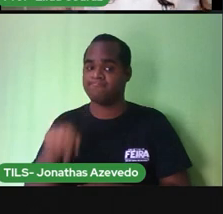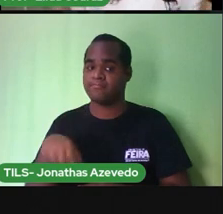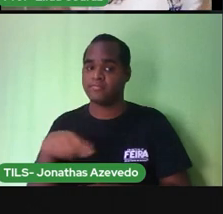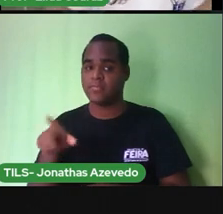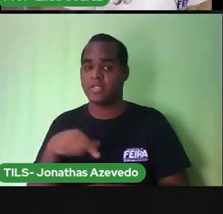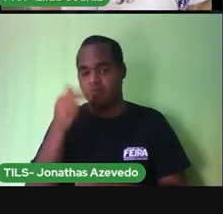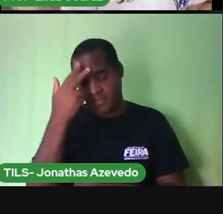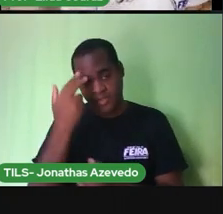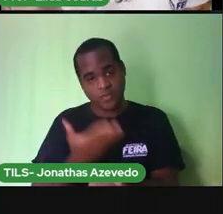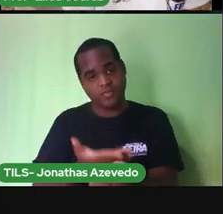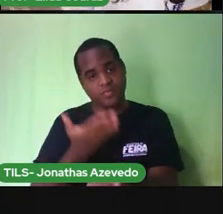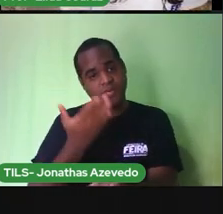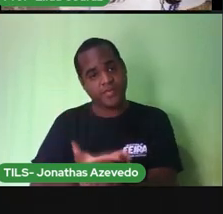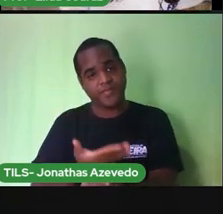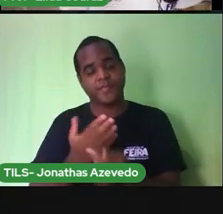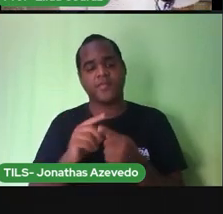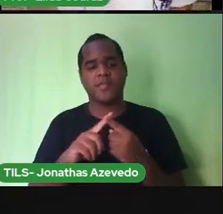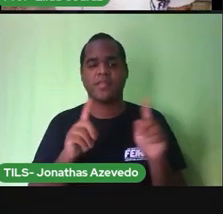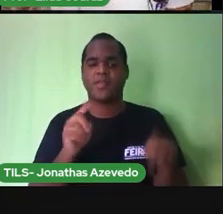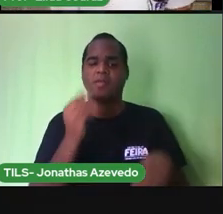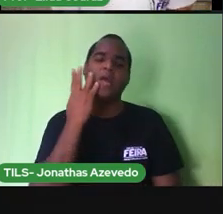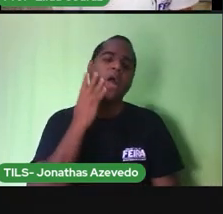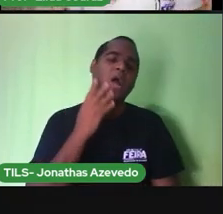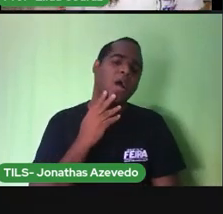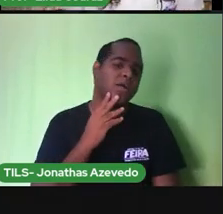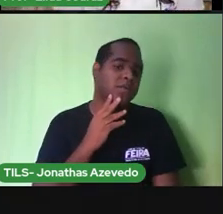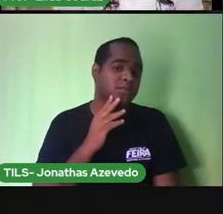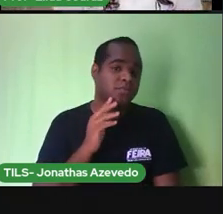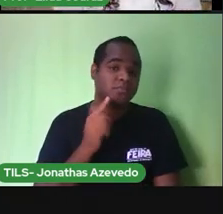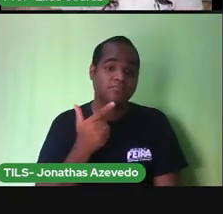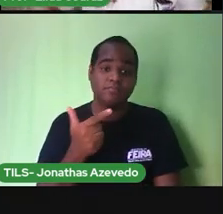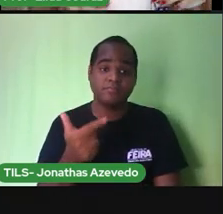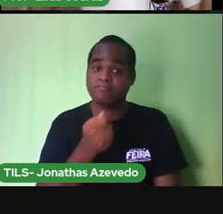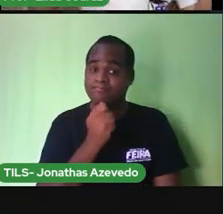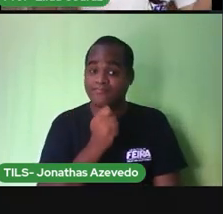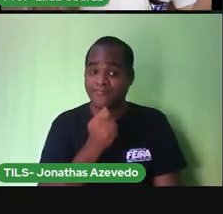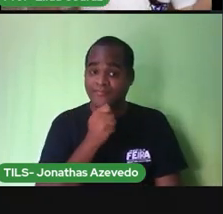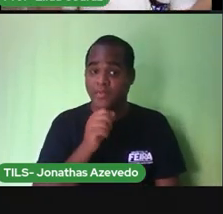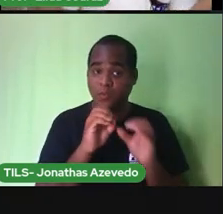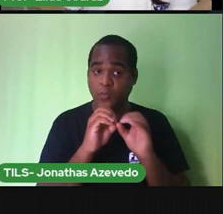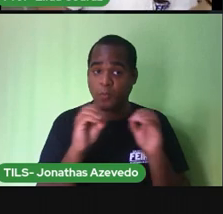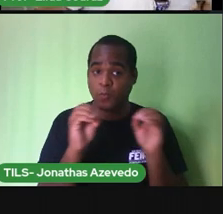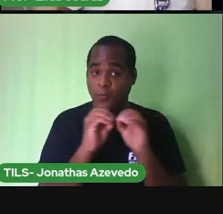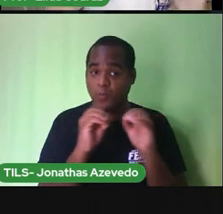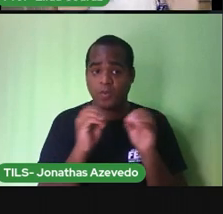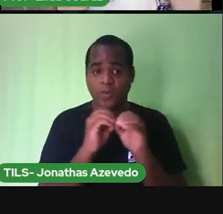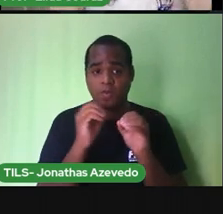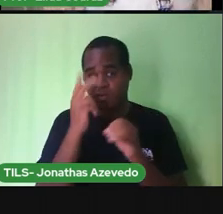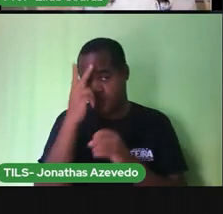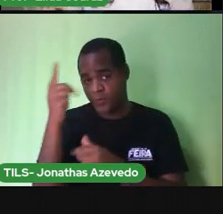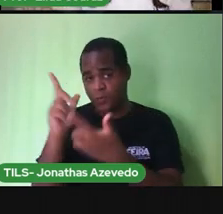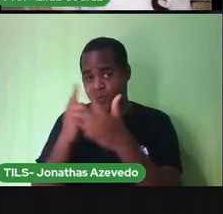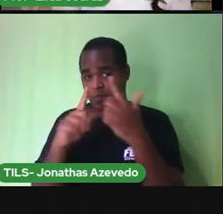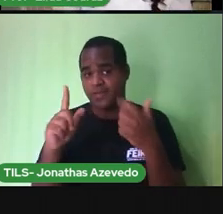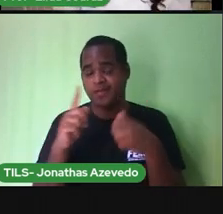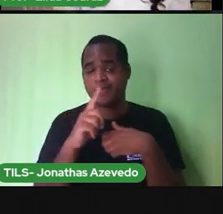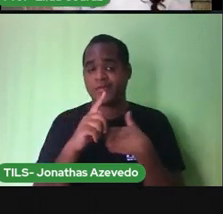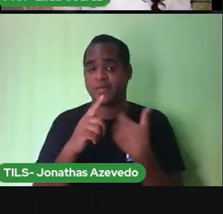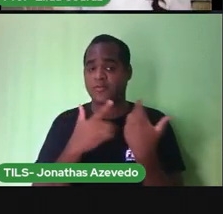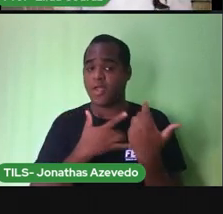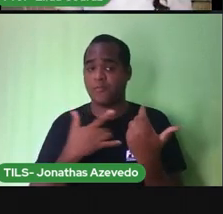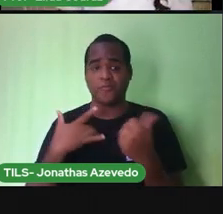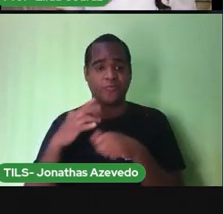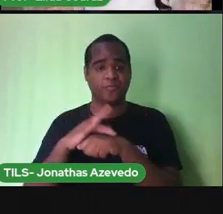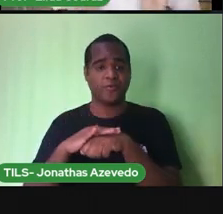pressão alta, mas vocês são crianças, não tem, a maioria, graças a Deus, não tem problema de